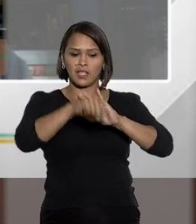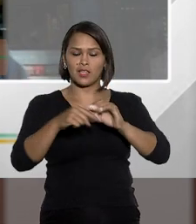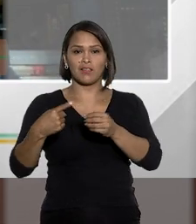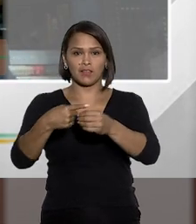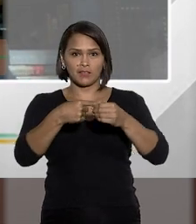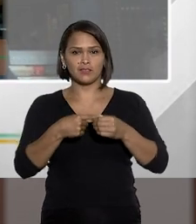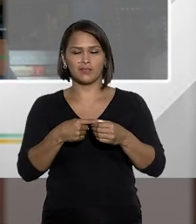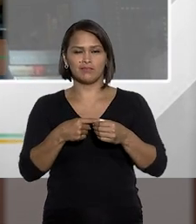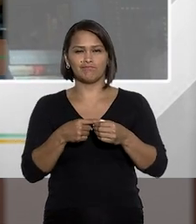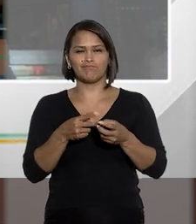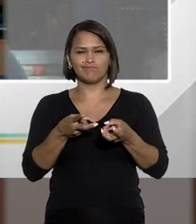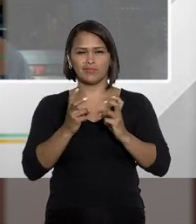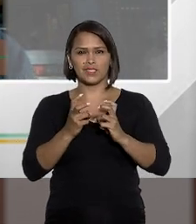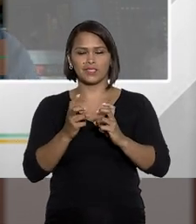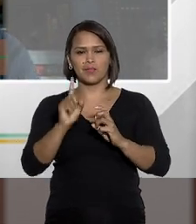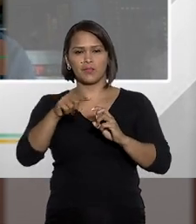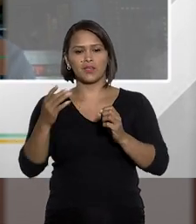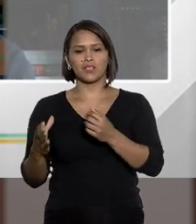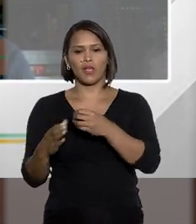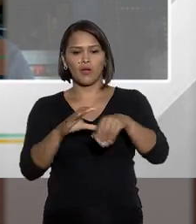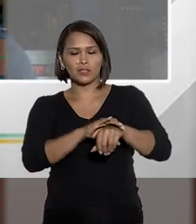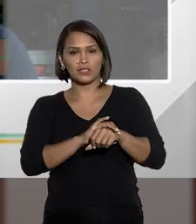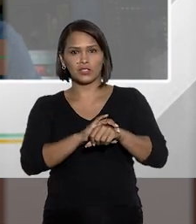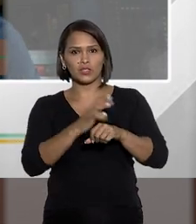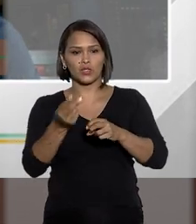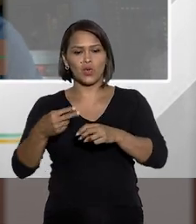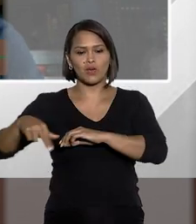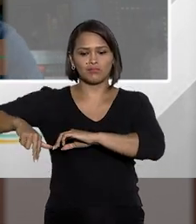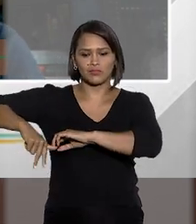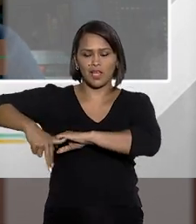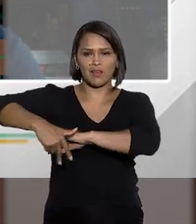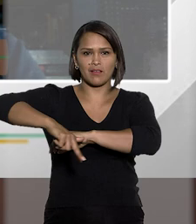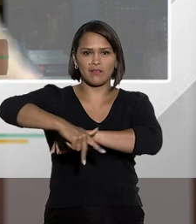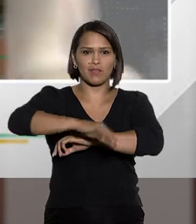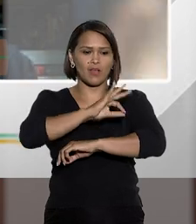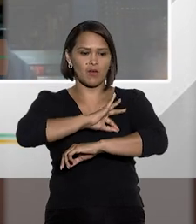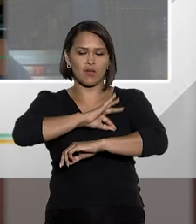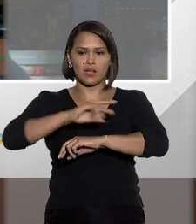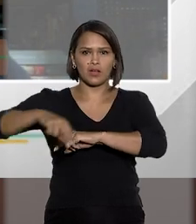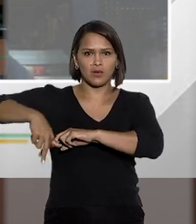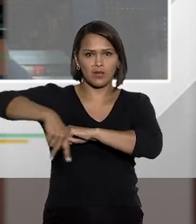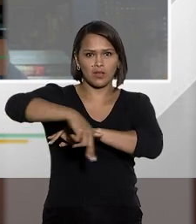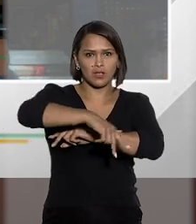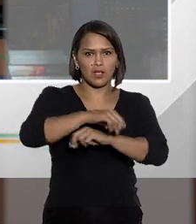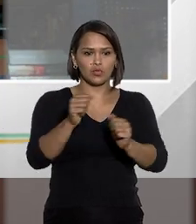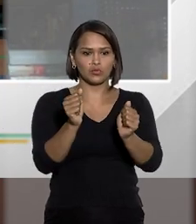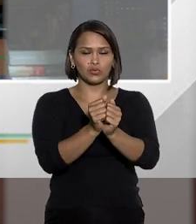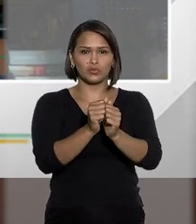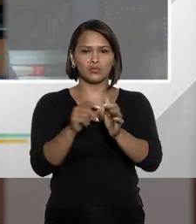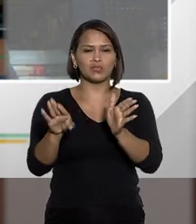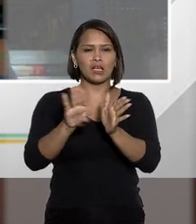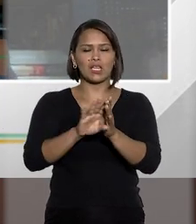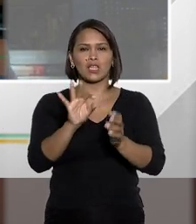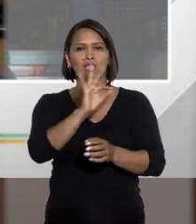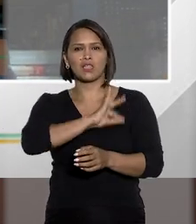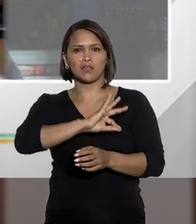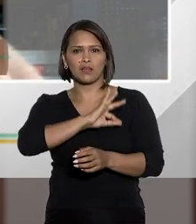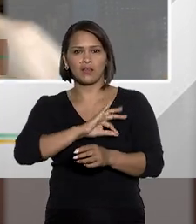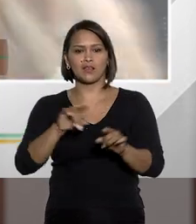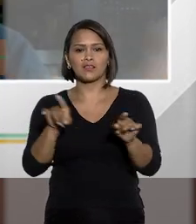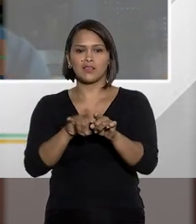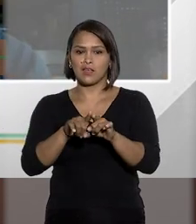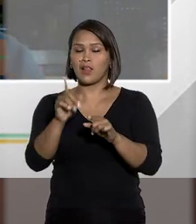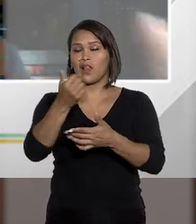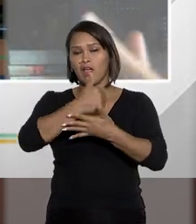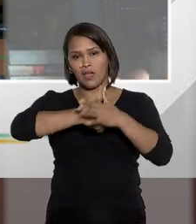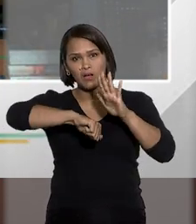naquela comarca. Então, eles seguram o preso e desfilam com o preso até a delegacia. É o chamado